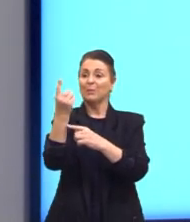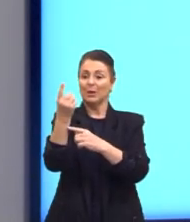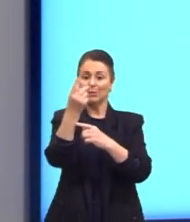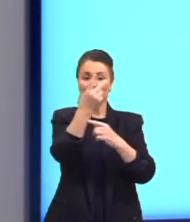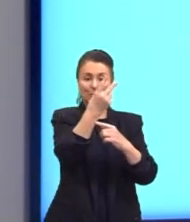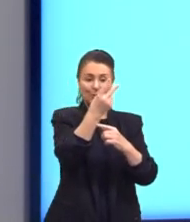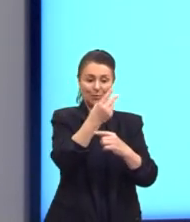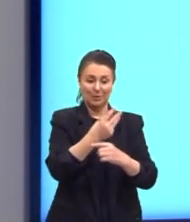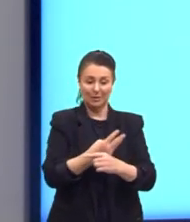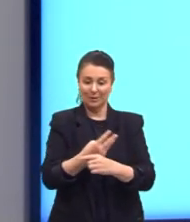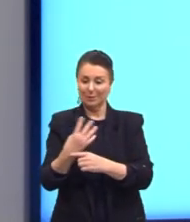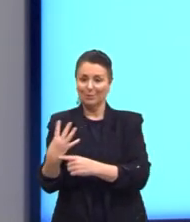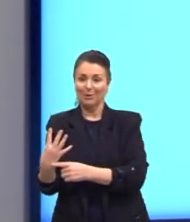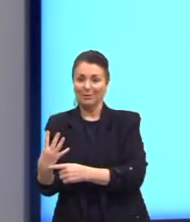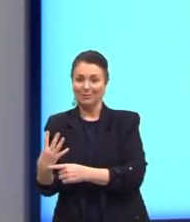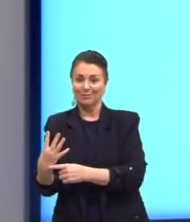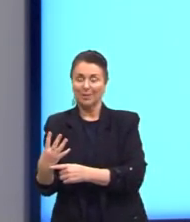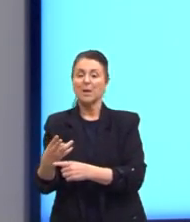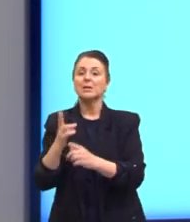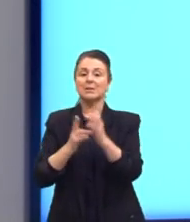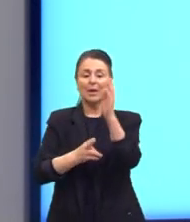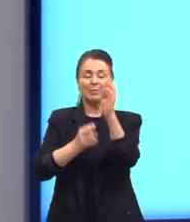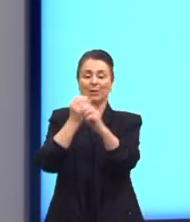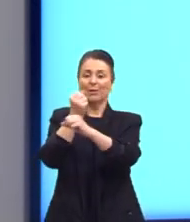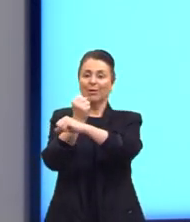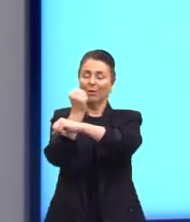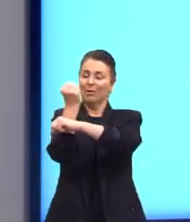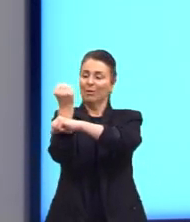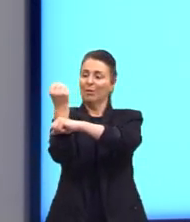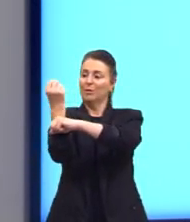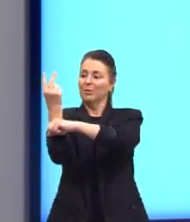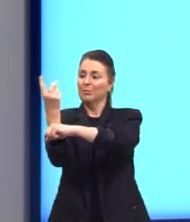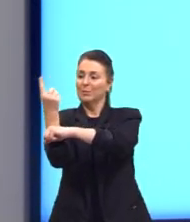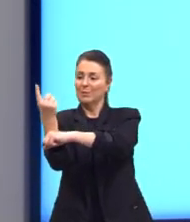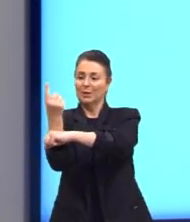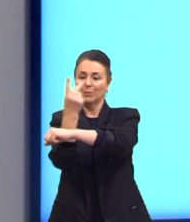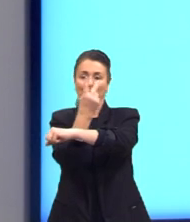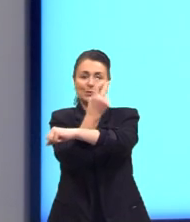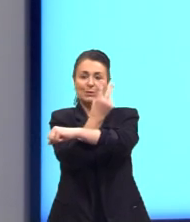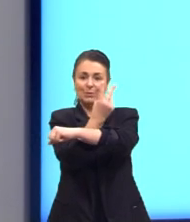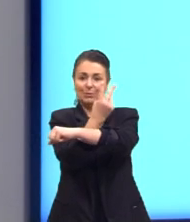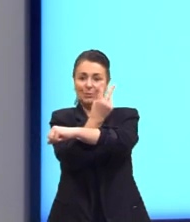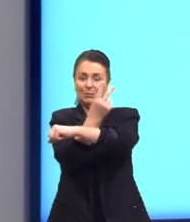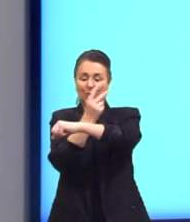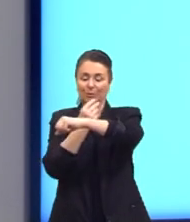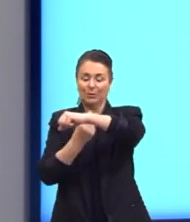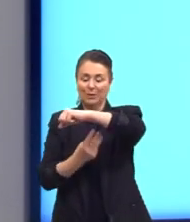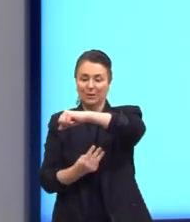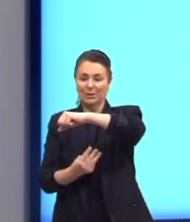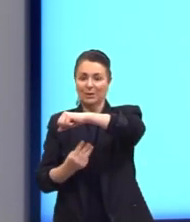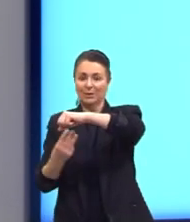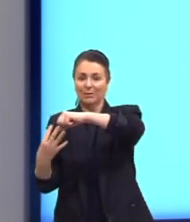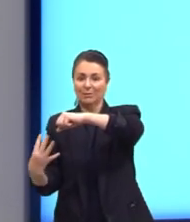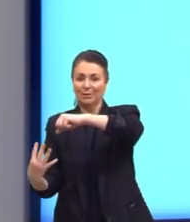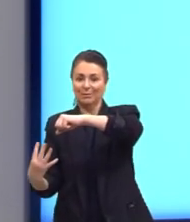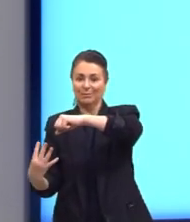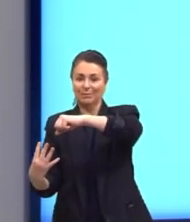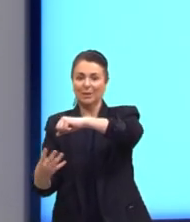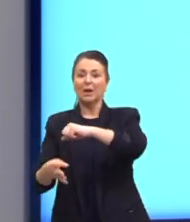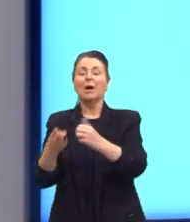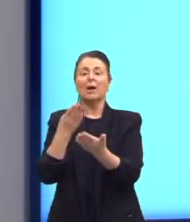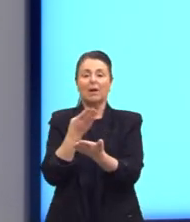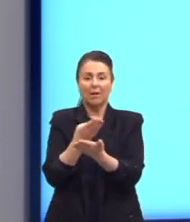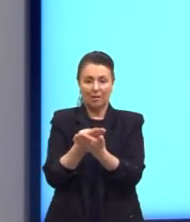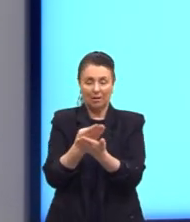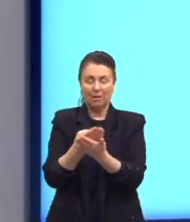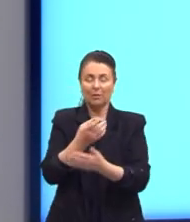terceiro e quarto quadrante, sempre em sentido anti-horário. Esses slides, eles foram lá da aula 14, vocês podem até